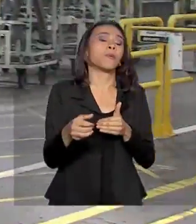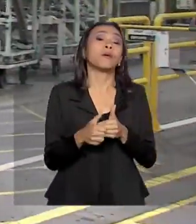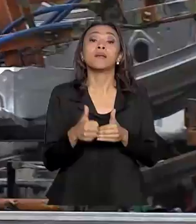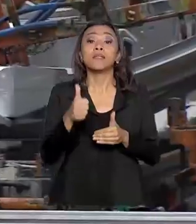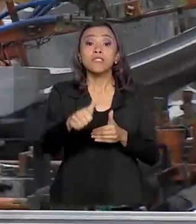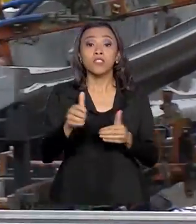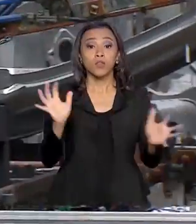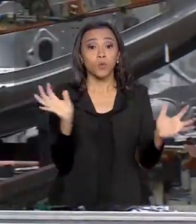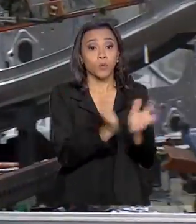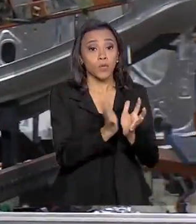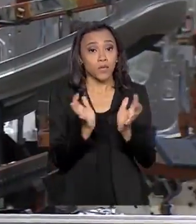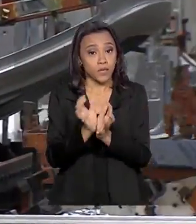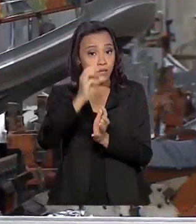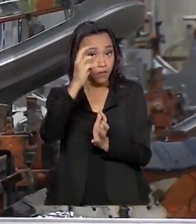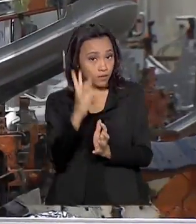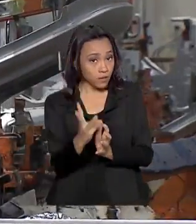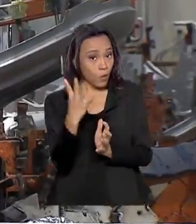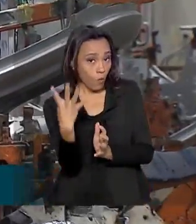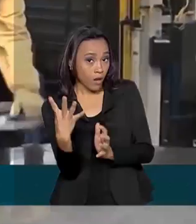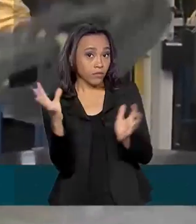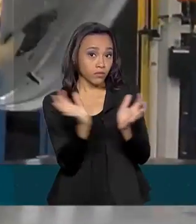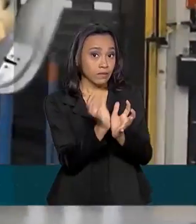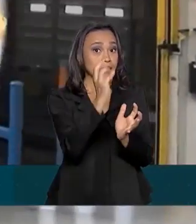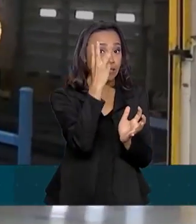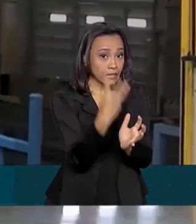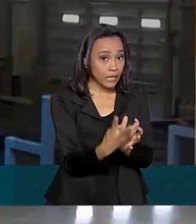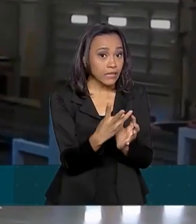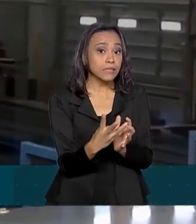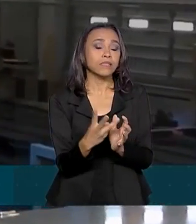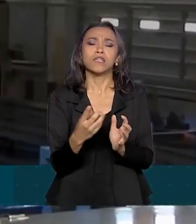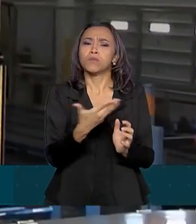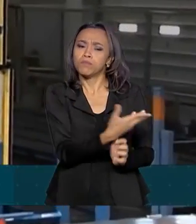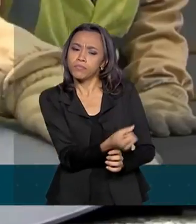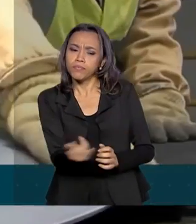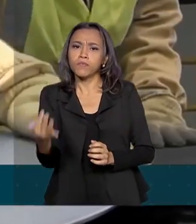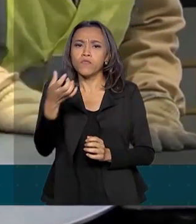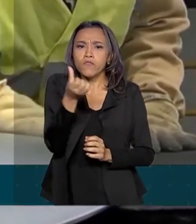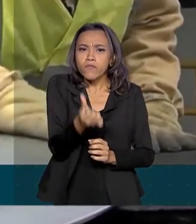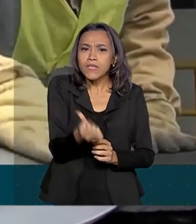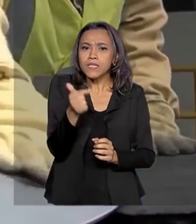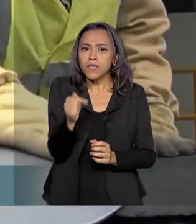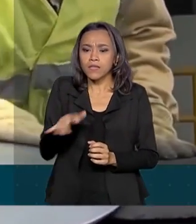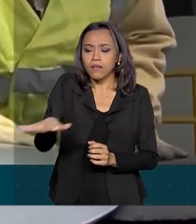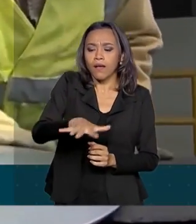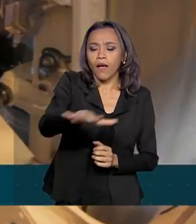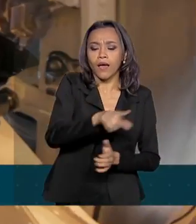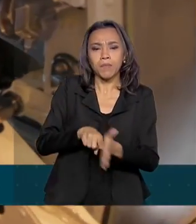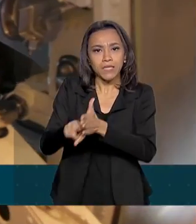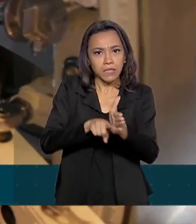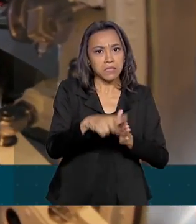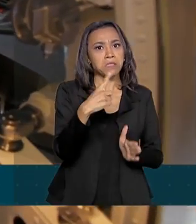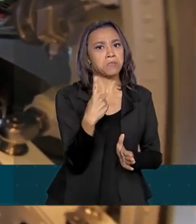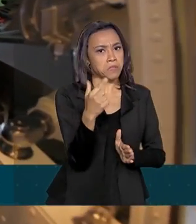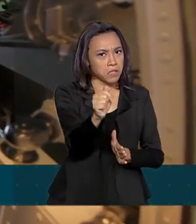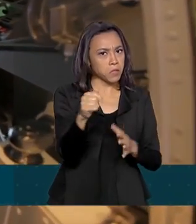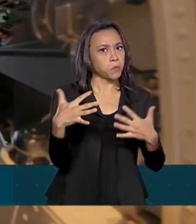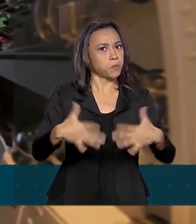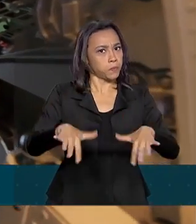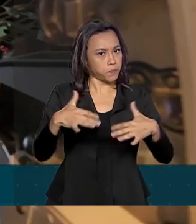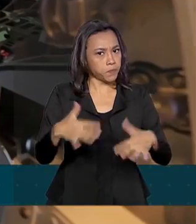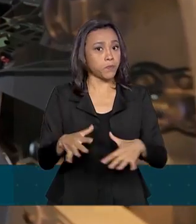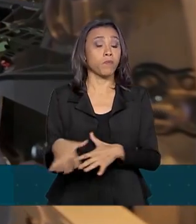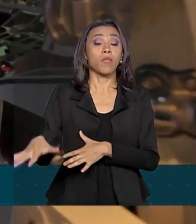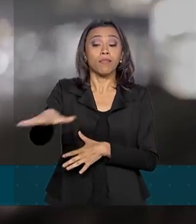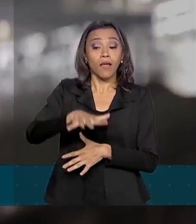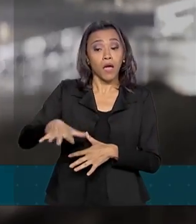das quatro grandes categorias econômicas e 17 dos 26 ramos pesquisados. As influências positivas foram